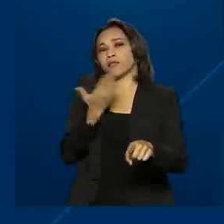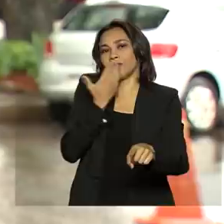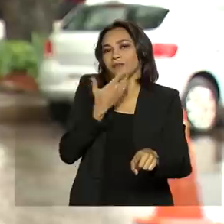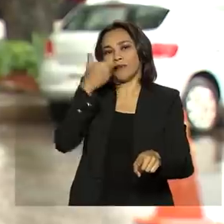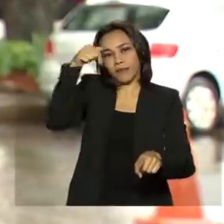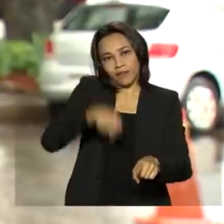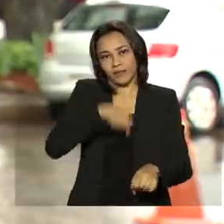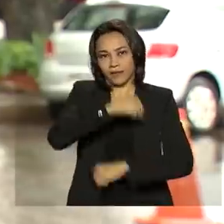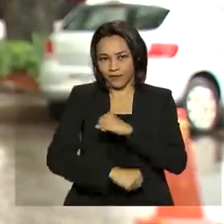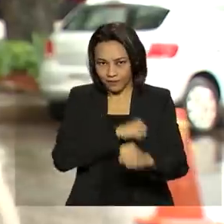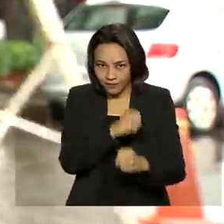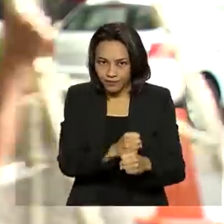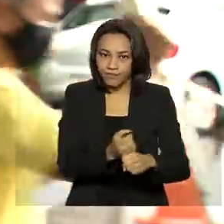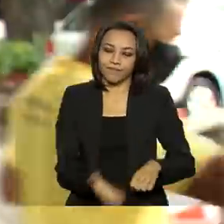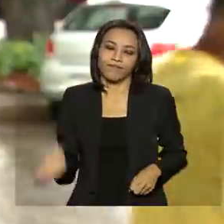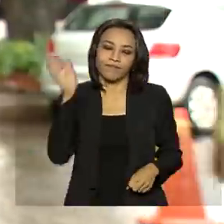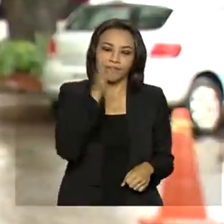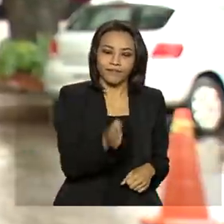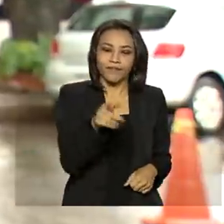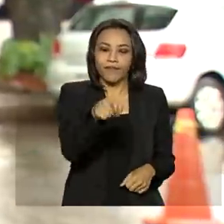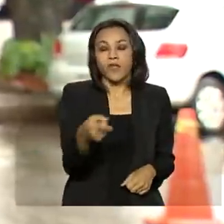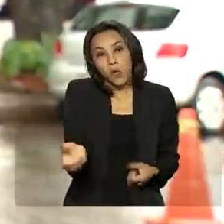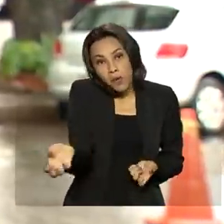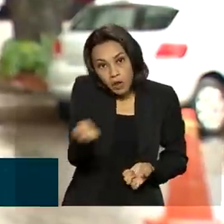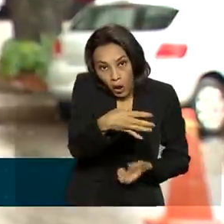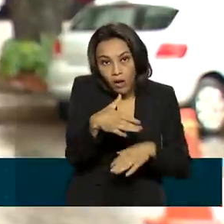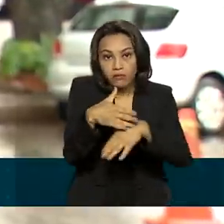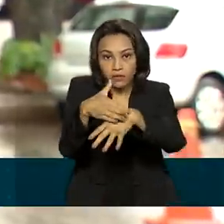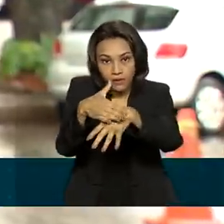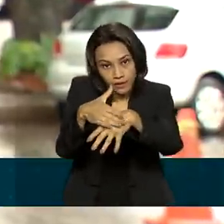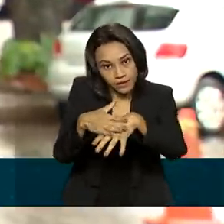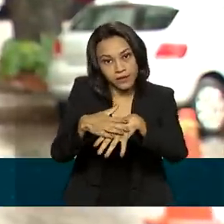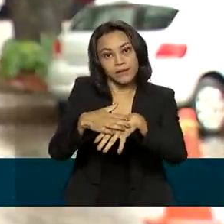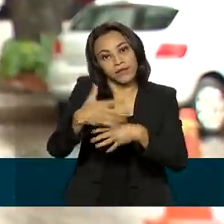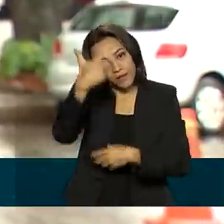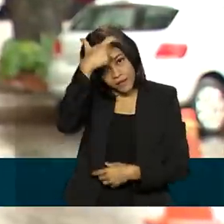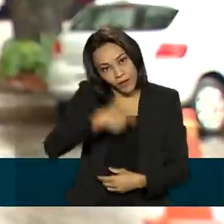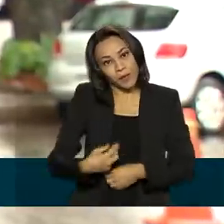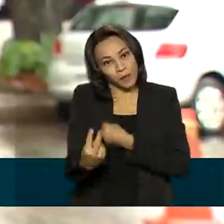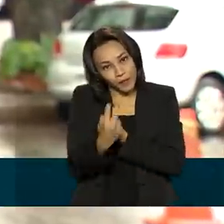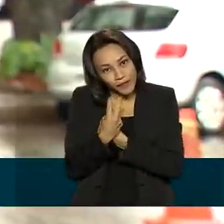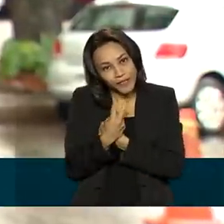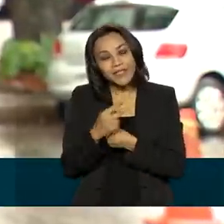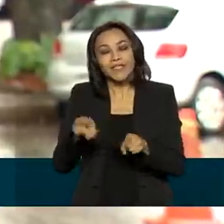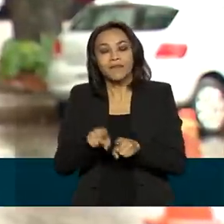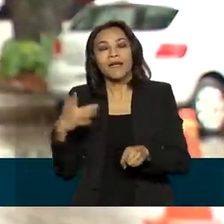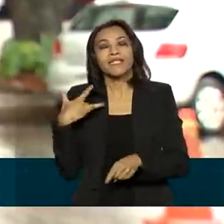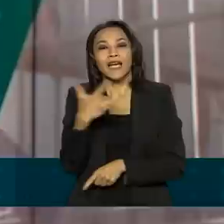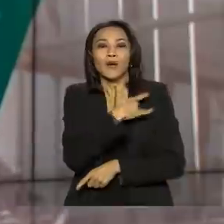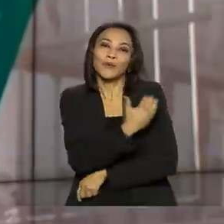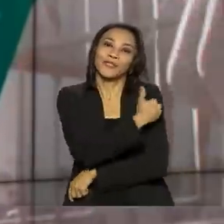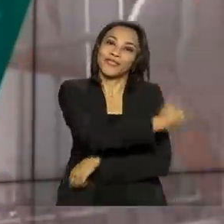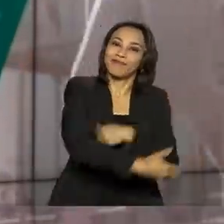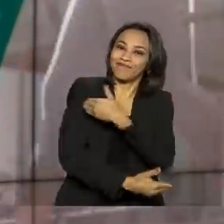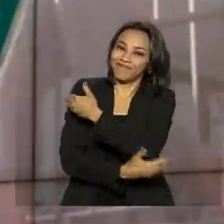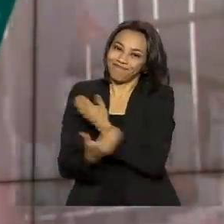ano. Como é doença nova, então, além da minha prevenção, também é prevenir pela saúde de quem está comigo.